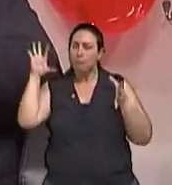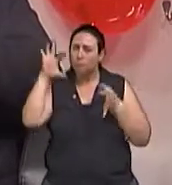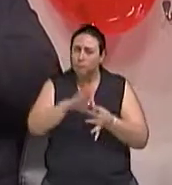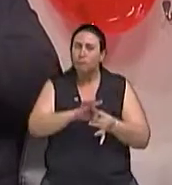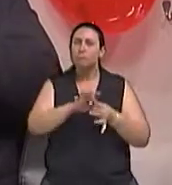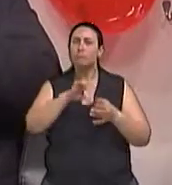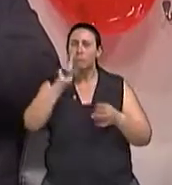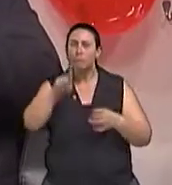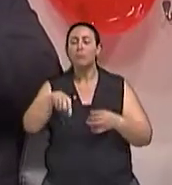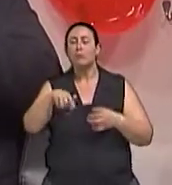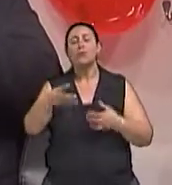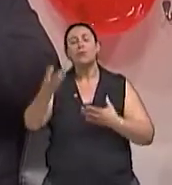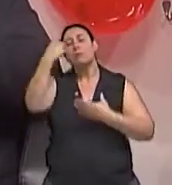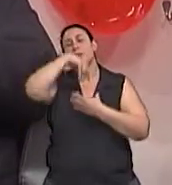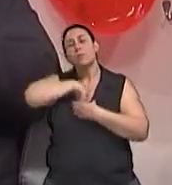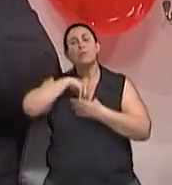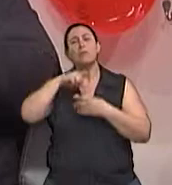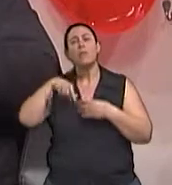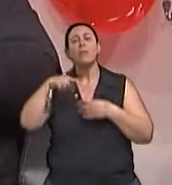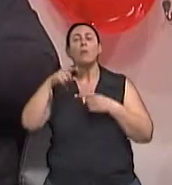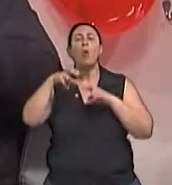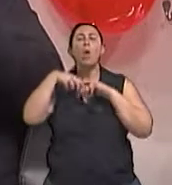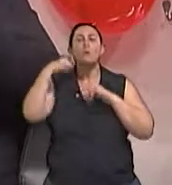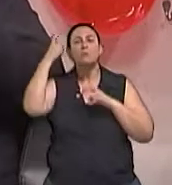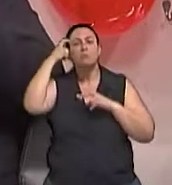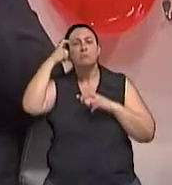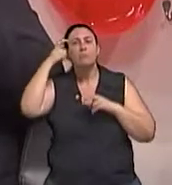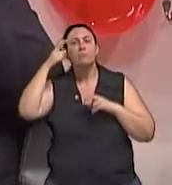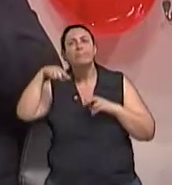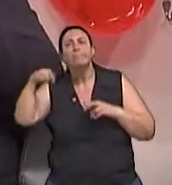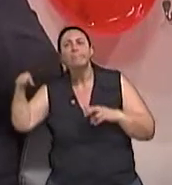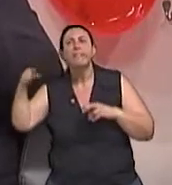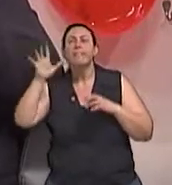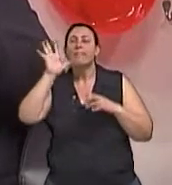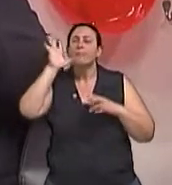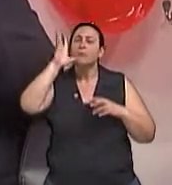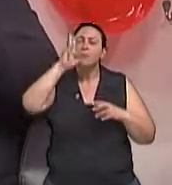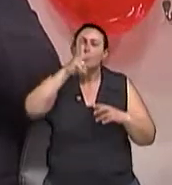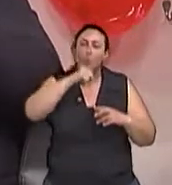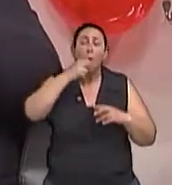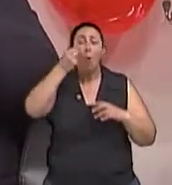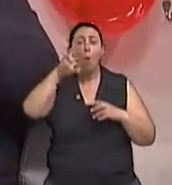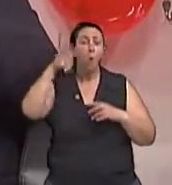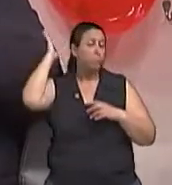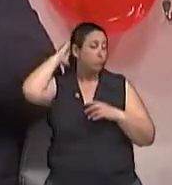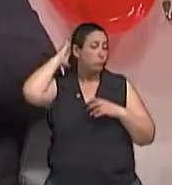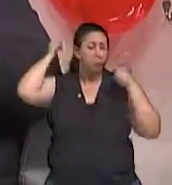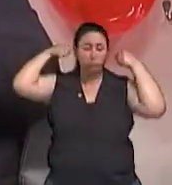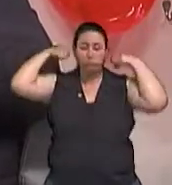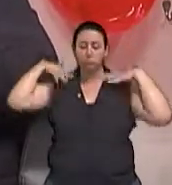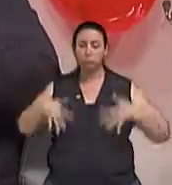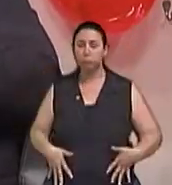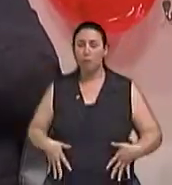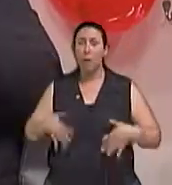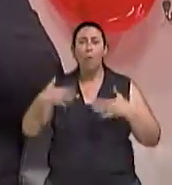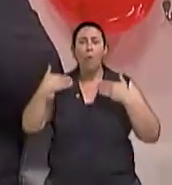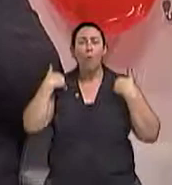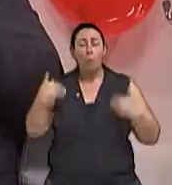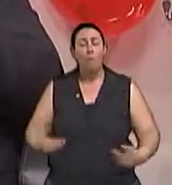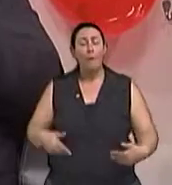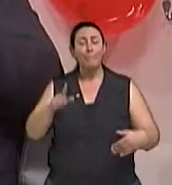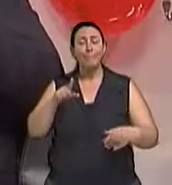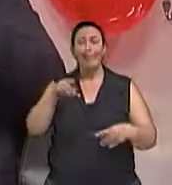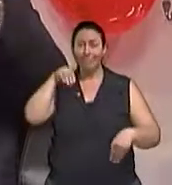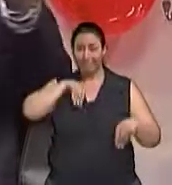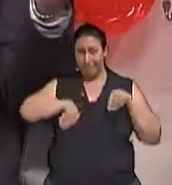neurovegetativa, ou para usar um termo mais moderno, associado ao sistema nervoso autonômico, de regulação do corpo. Então, a depressão,